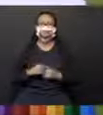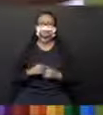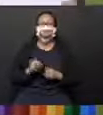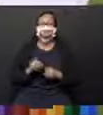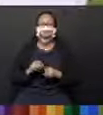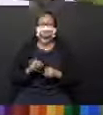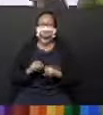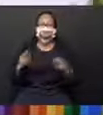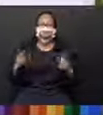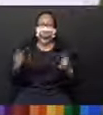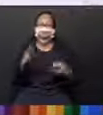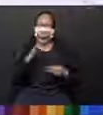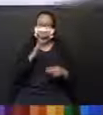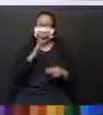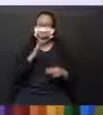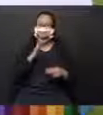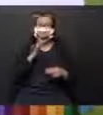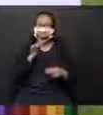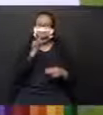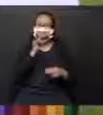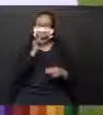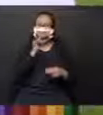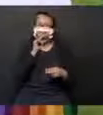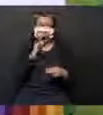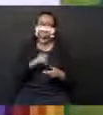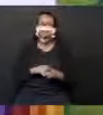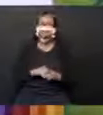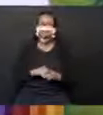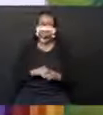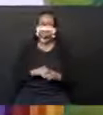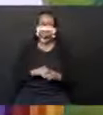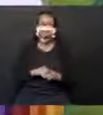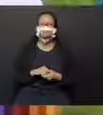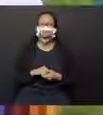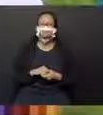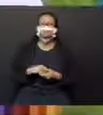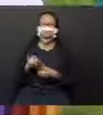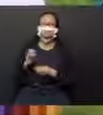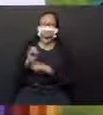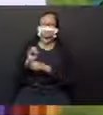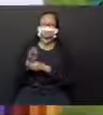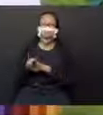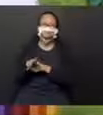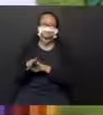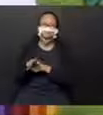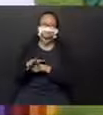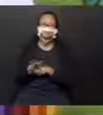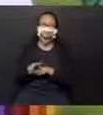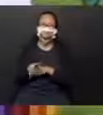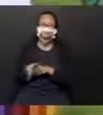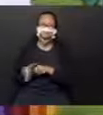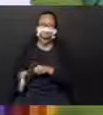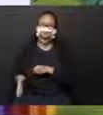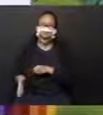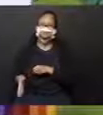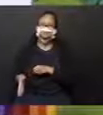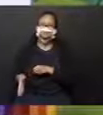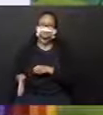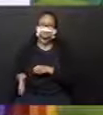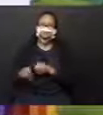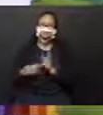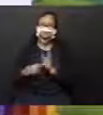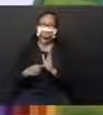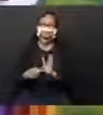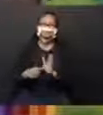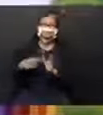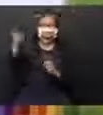de cima, nós temos um exemplo. Se a lanterna está posicionada na diagonal, a setinha está indicando que a luz também